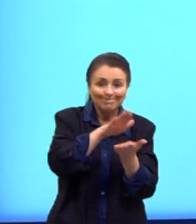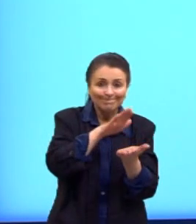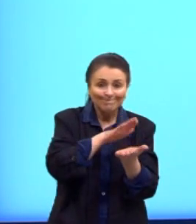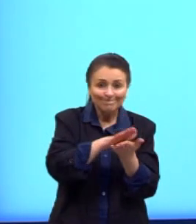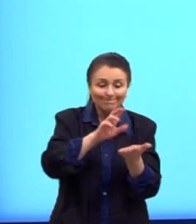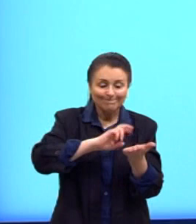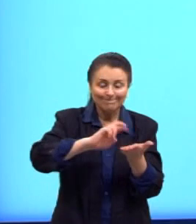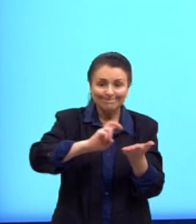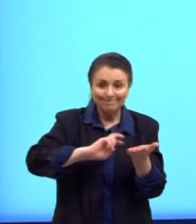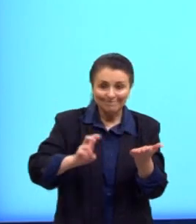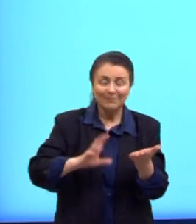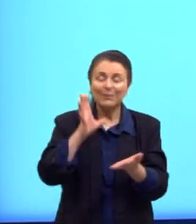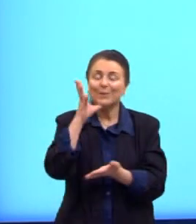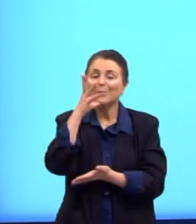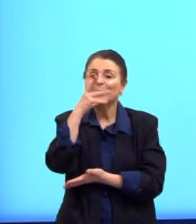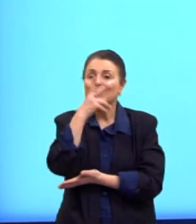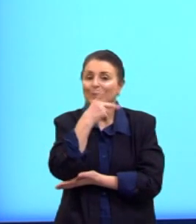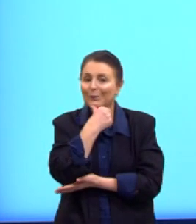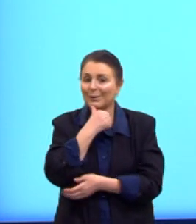chegar.